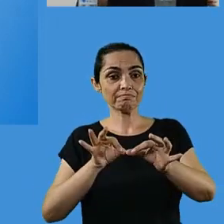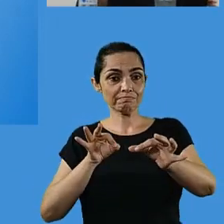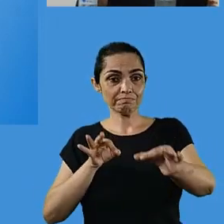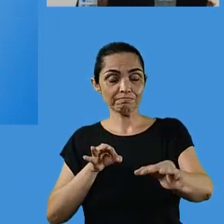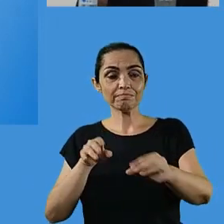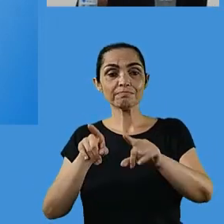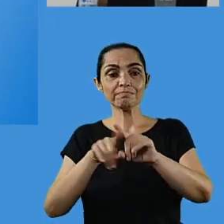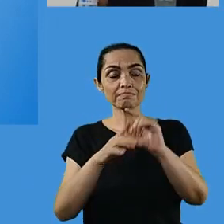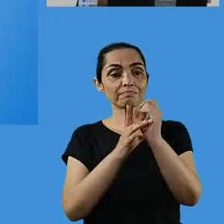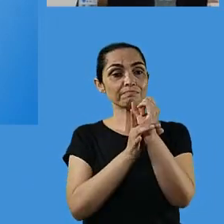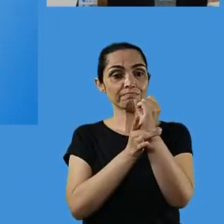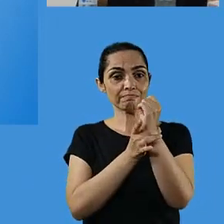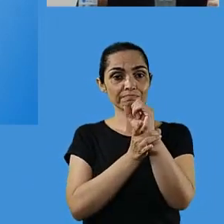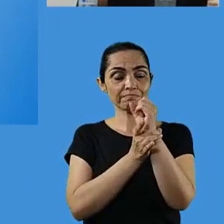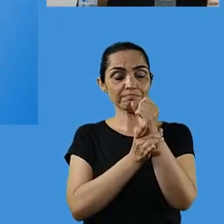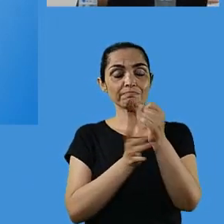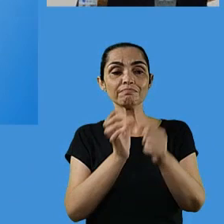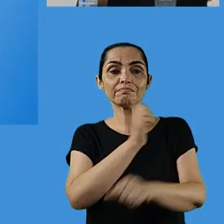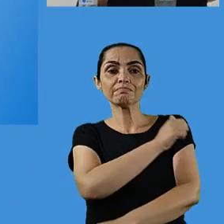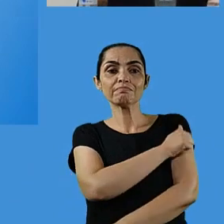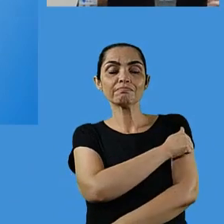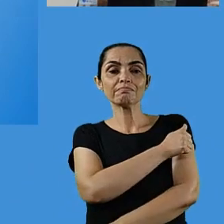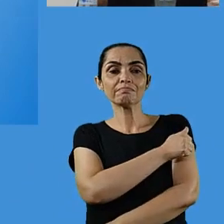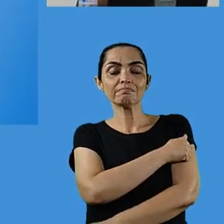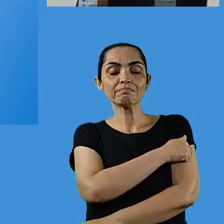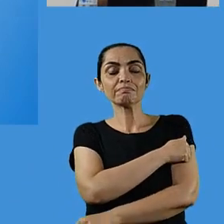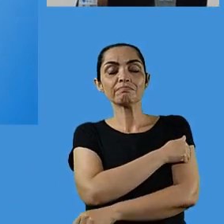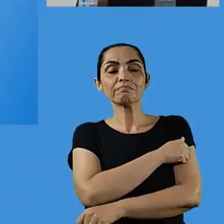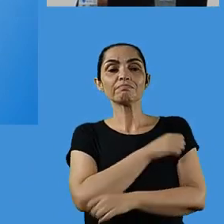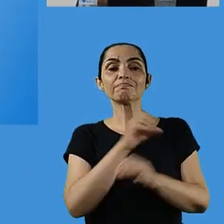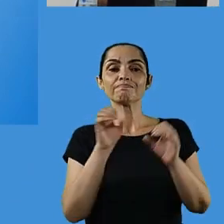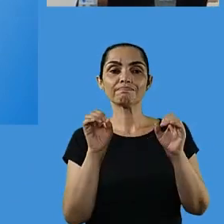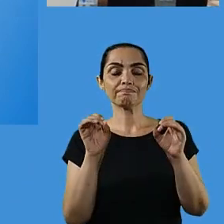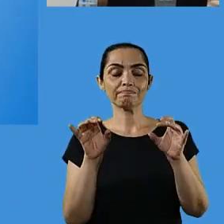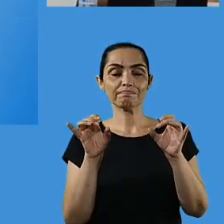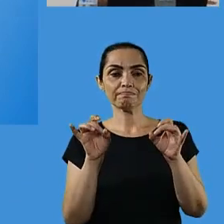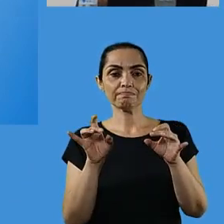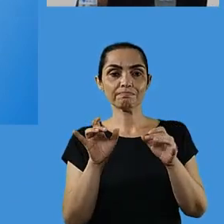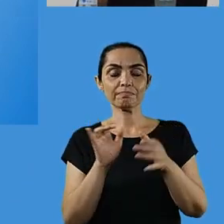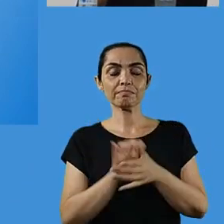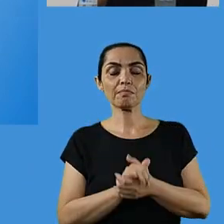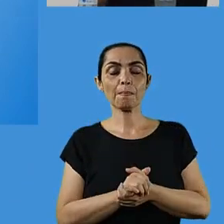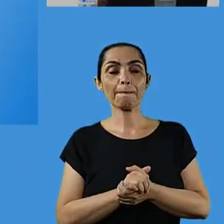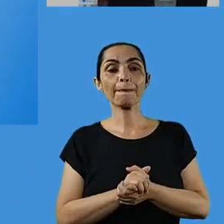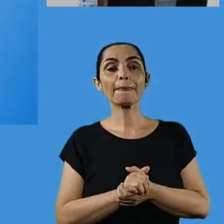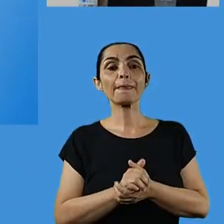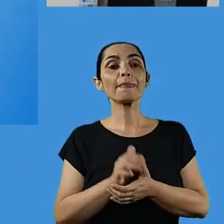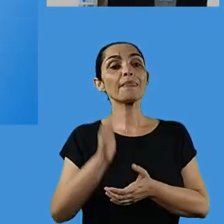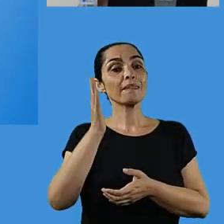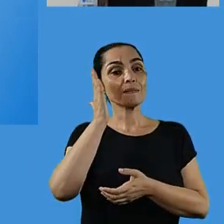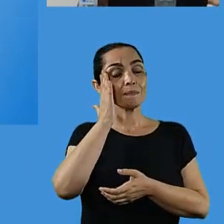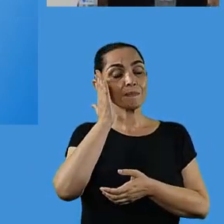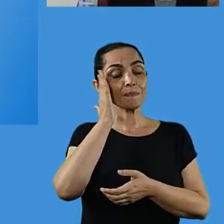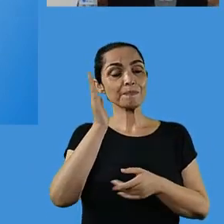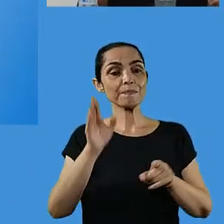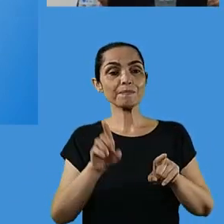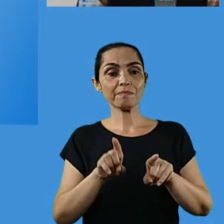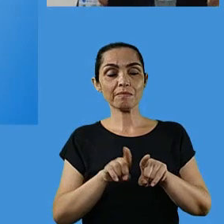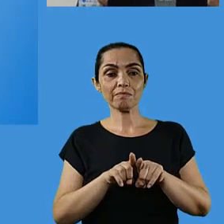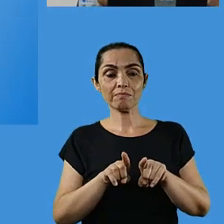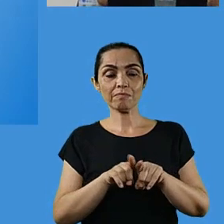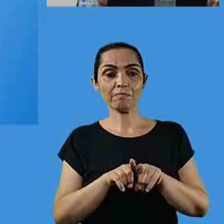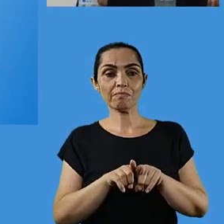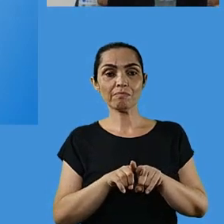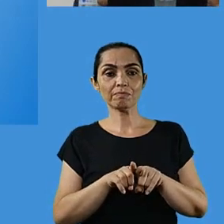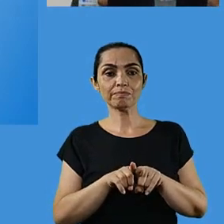especializado estará lá à disposição para atender de forma organizada,